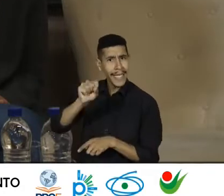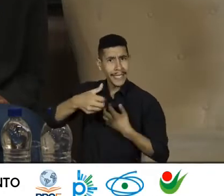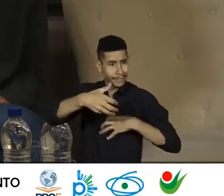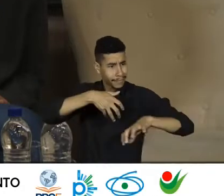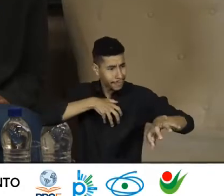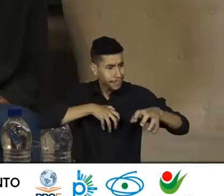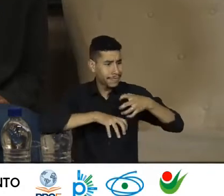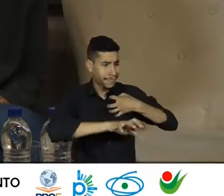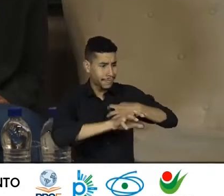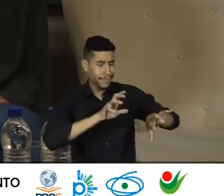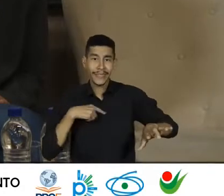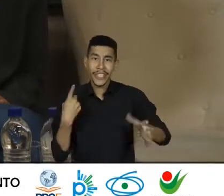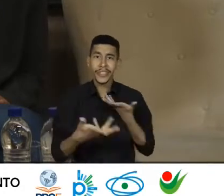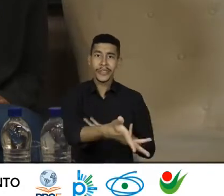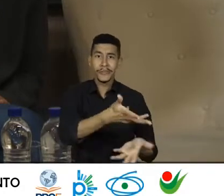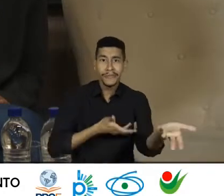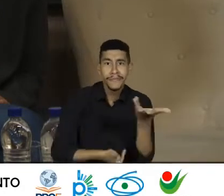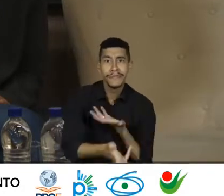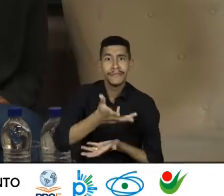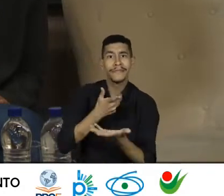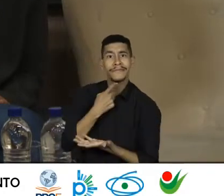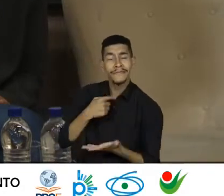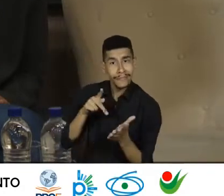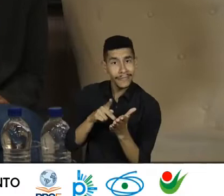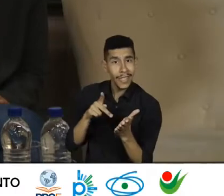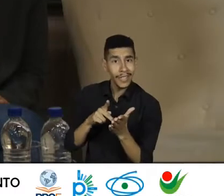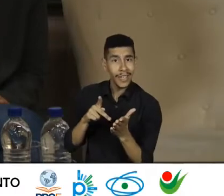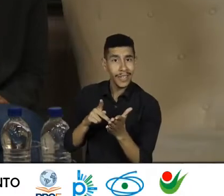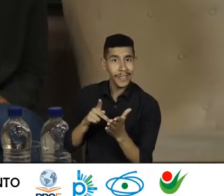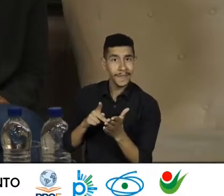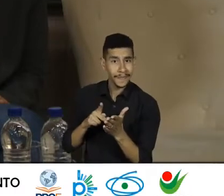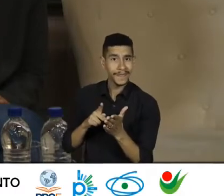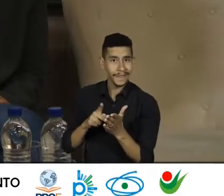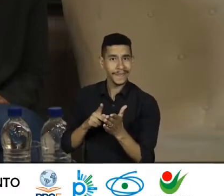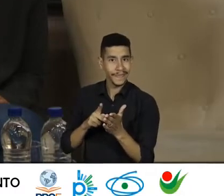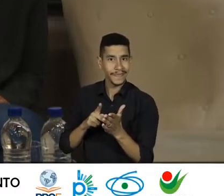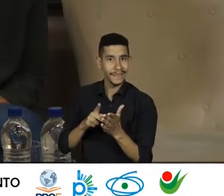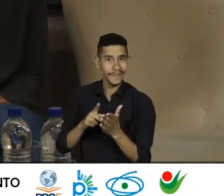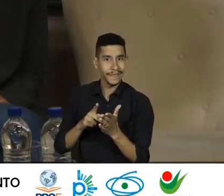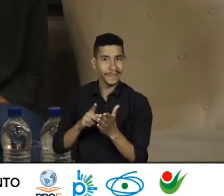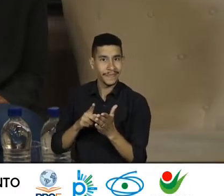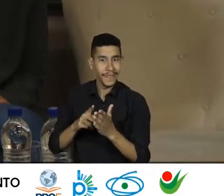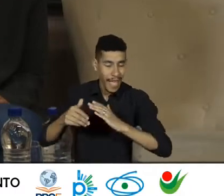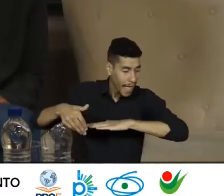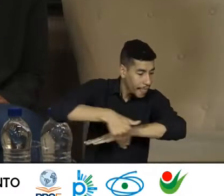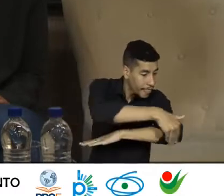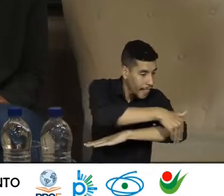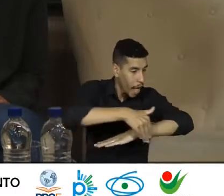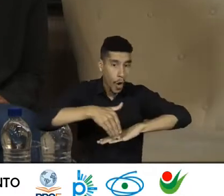Que a gente querendo O nosso fogo nasceu